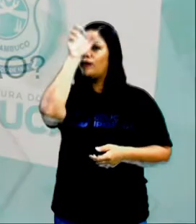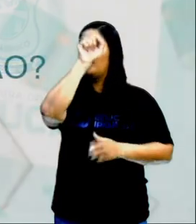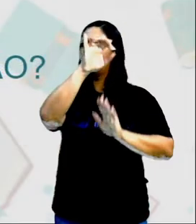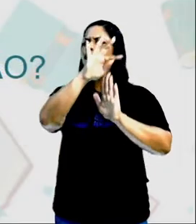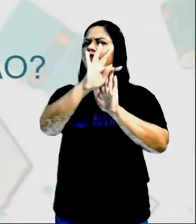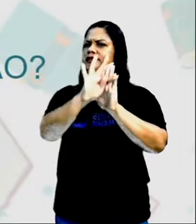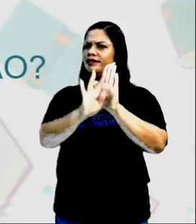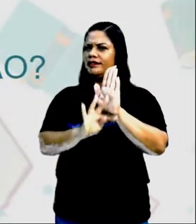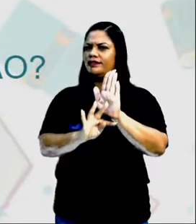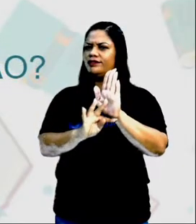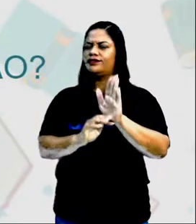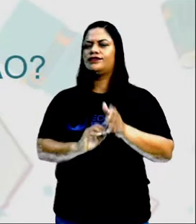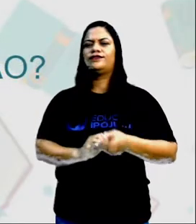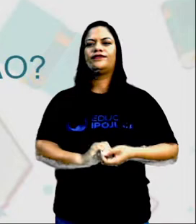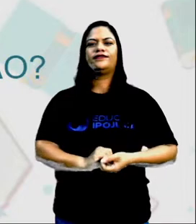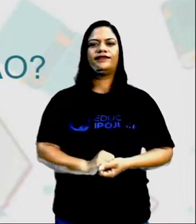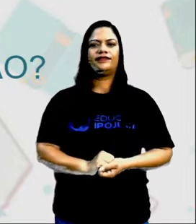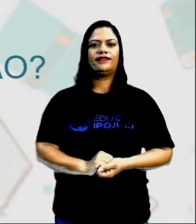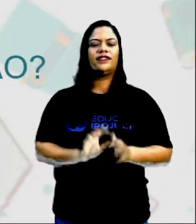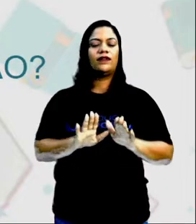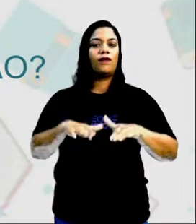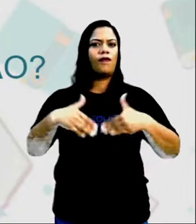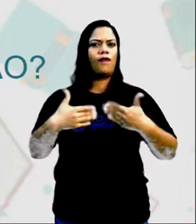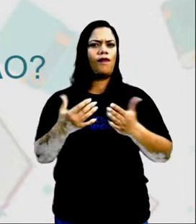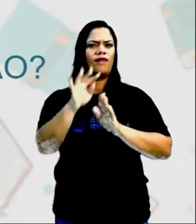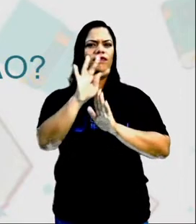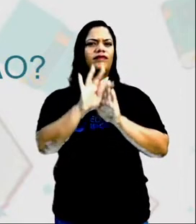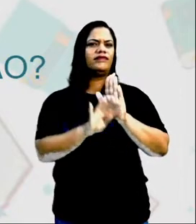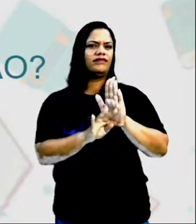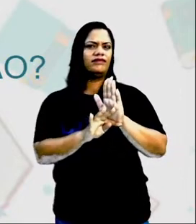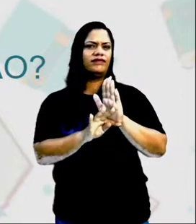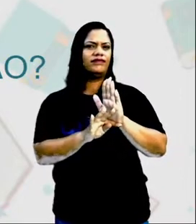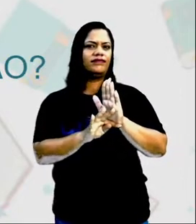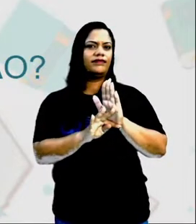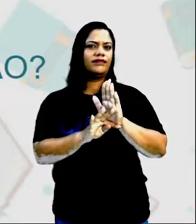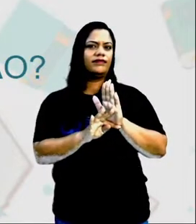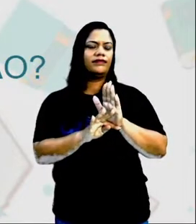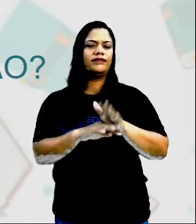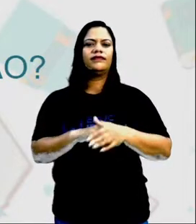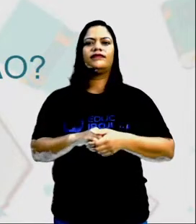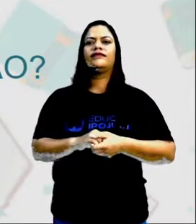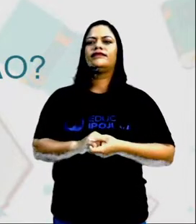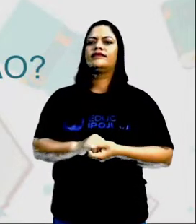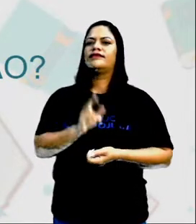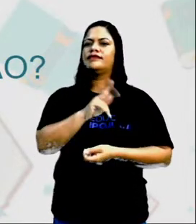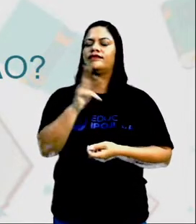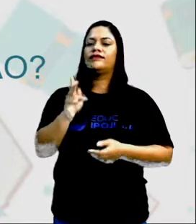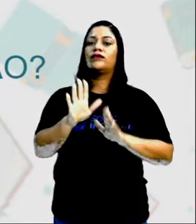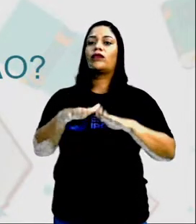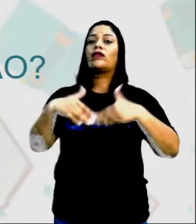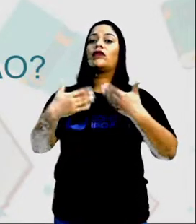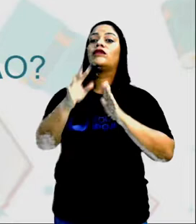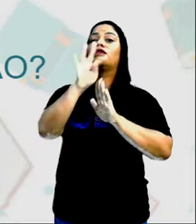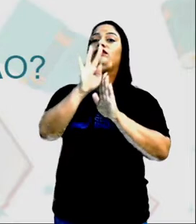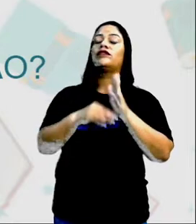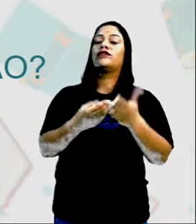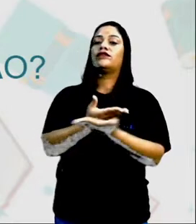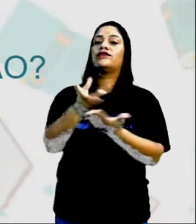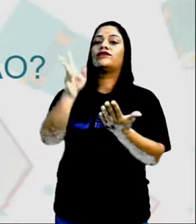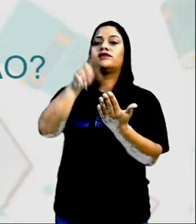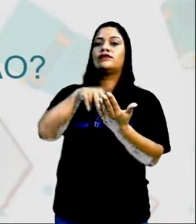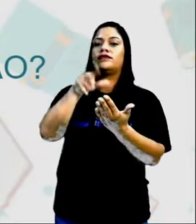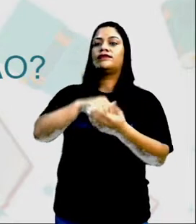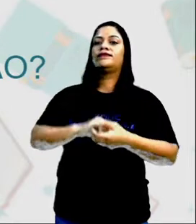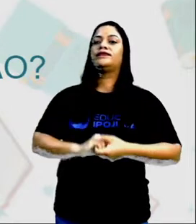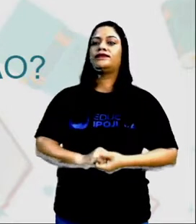o texto Qual o tipo do texto? Quando a professora pergunta Qual o tipo do texto? Aí você